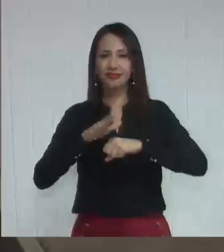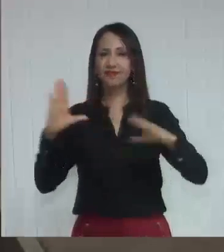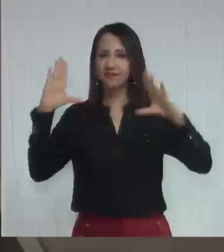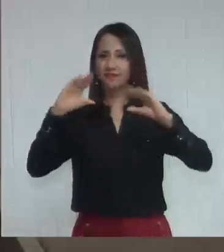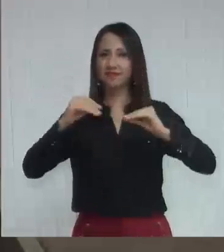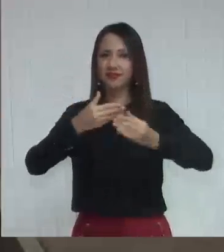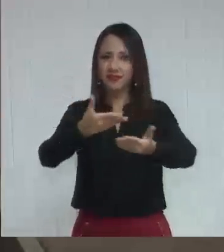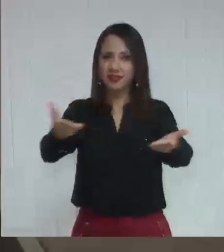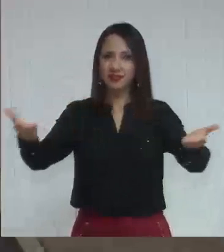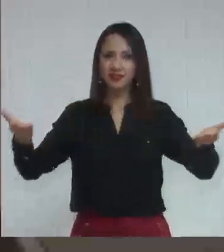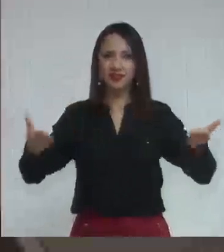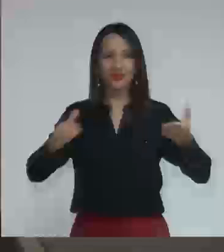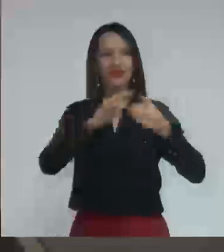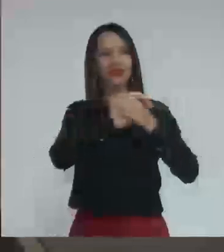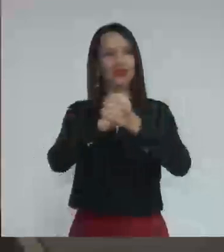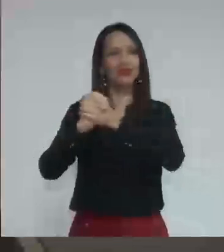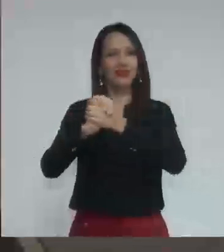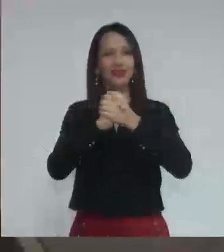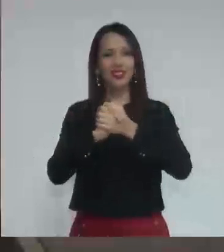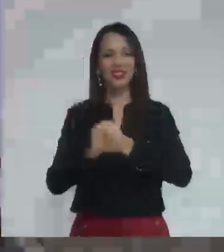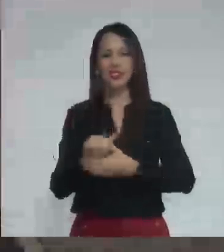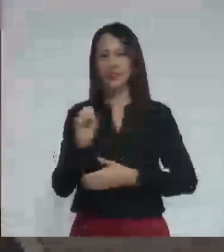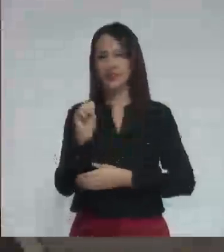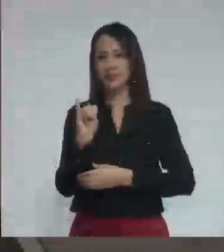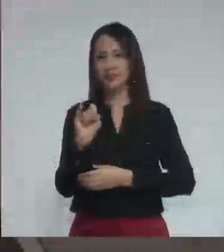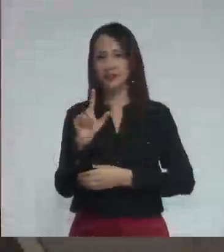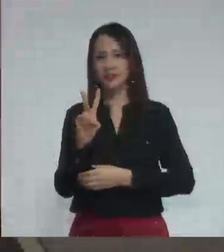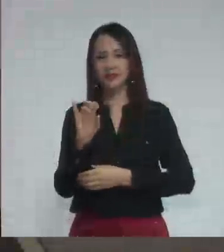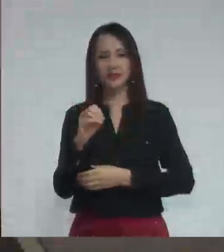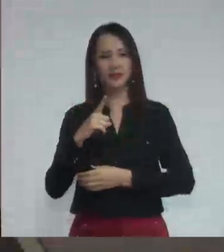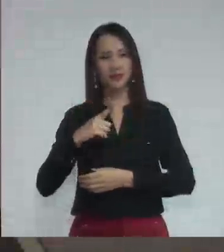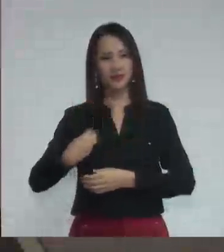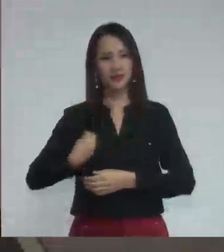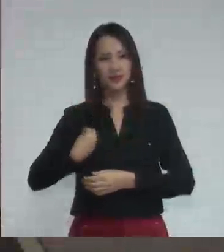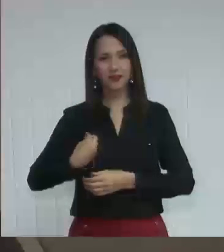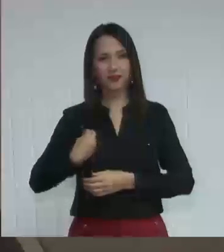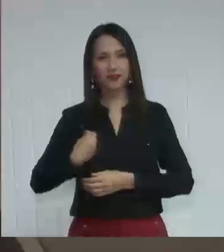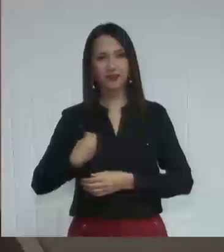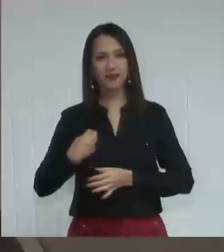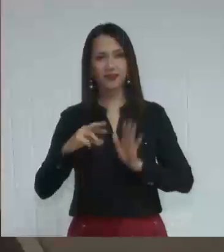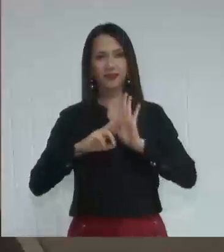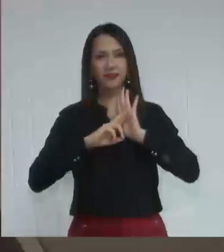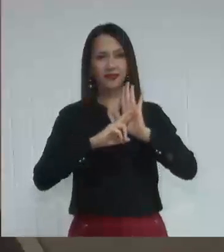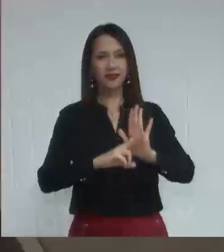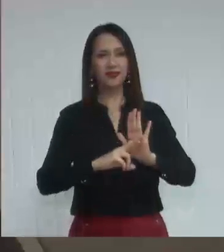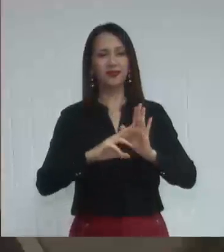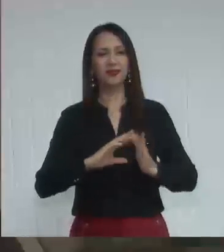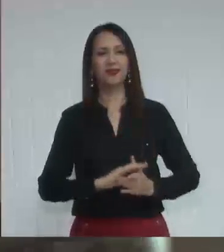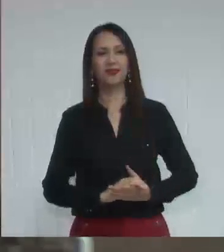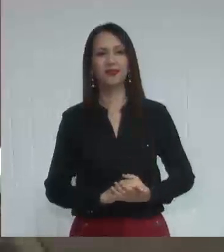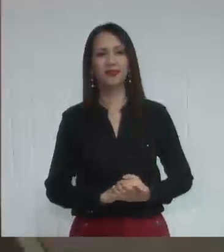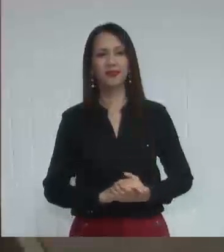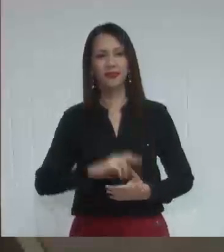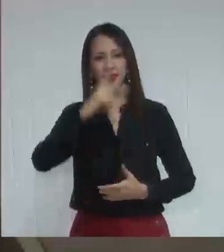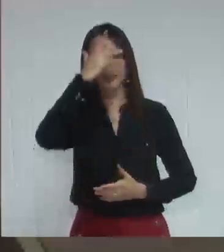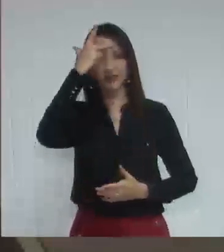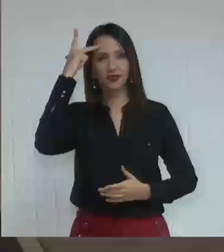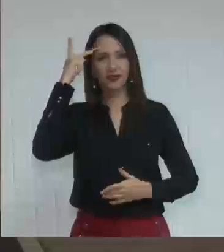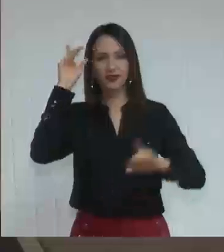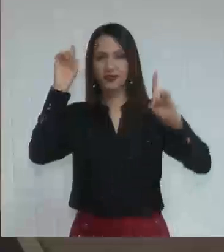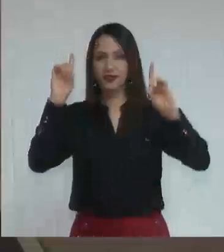Quero cumprimentar também o Silvio, que estava aqui até agora, que representa aqui as pessoas